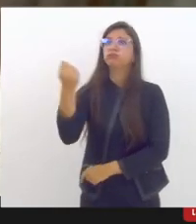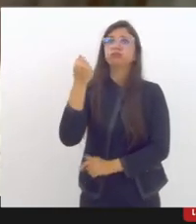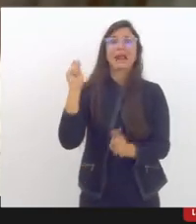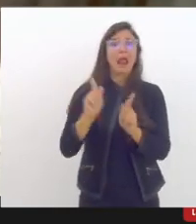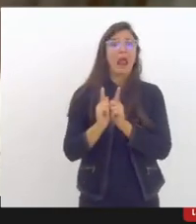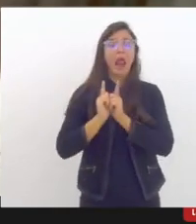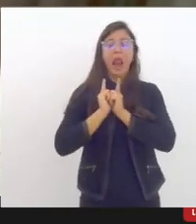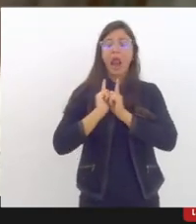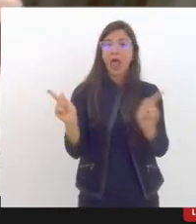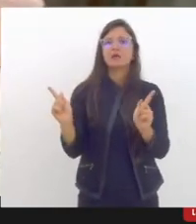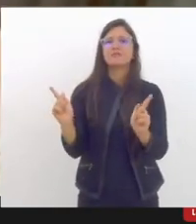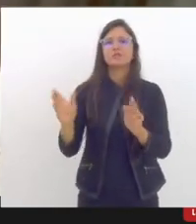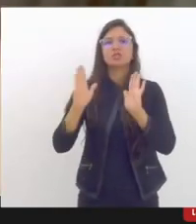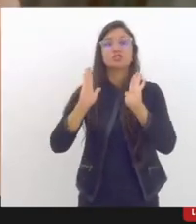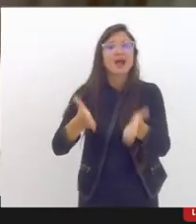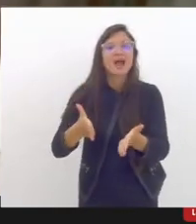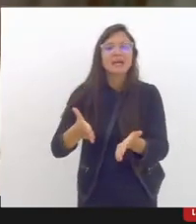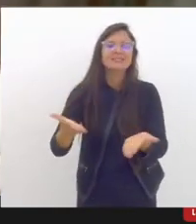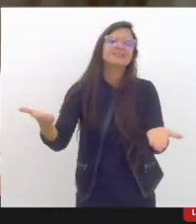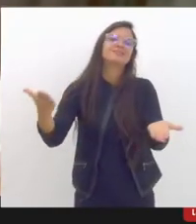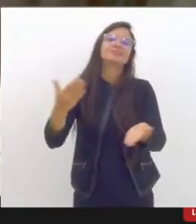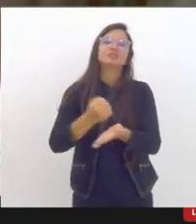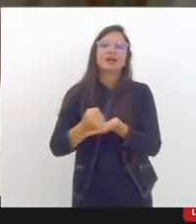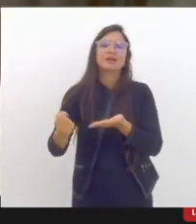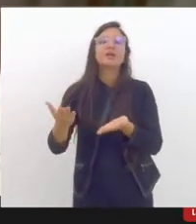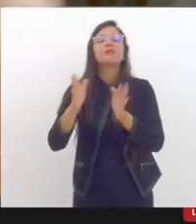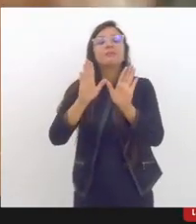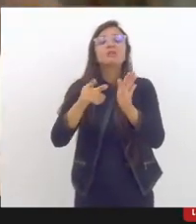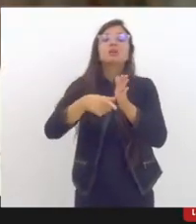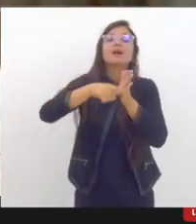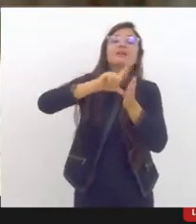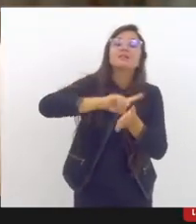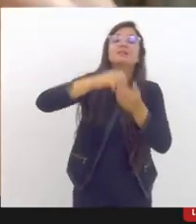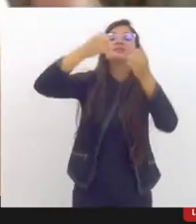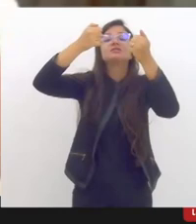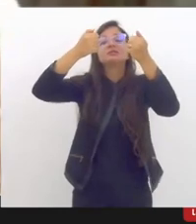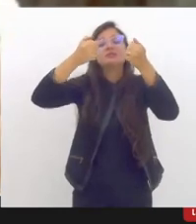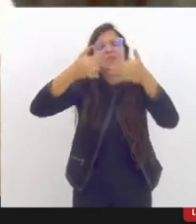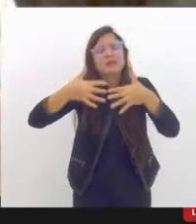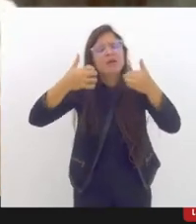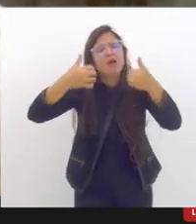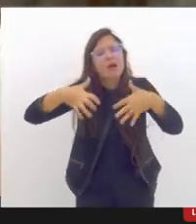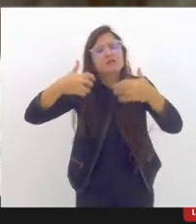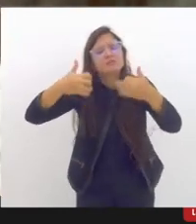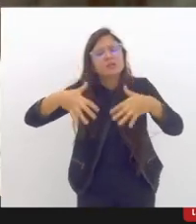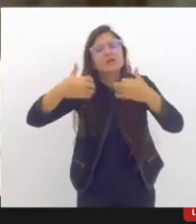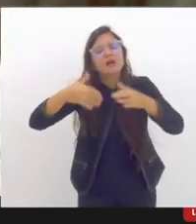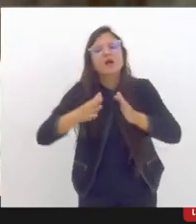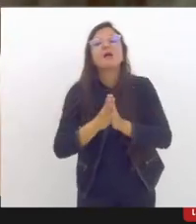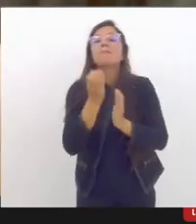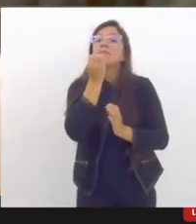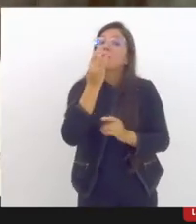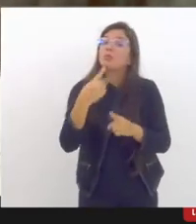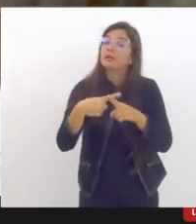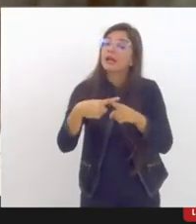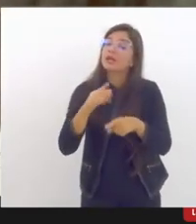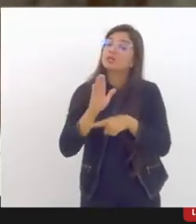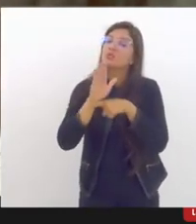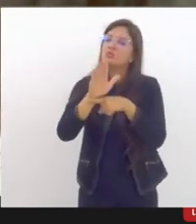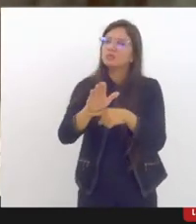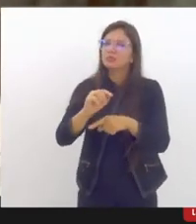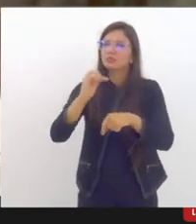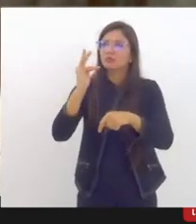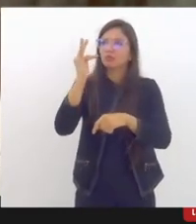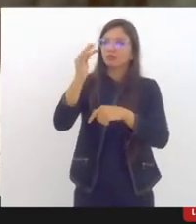eventualmente alguma questão de saúde mental resvale para um conflito maior uma explosão de violência só